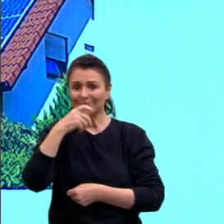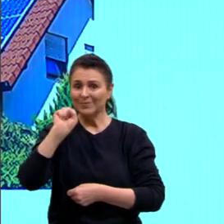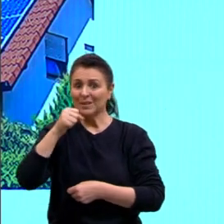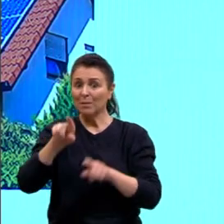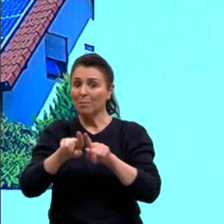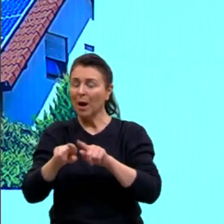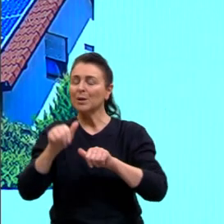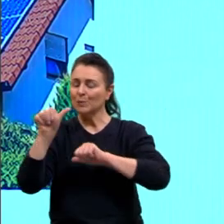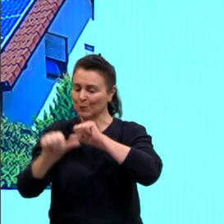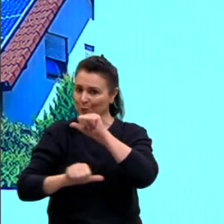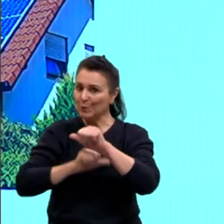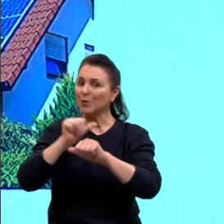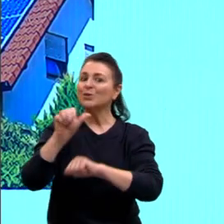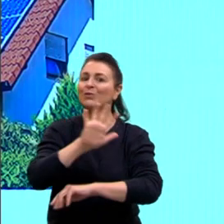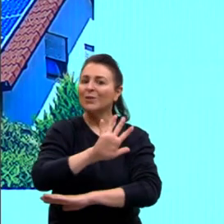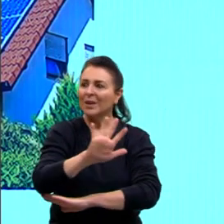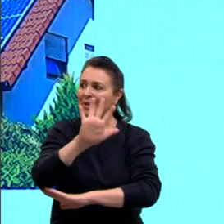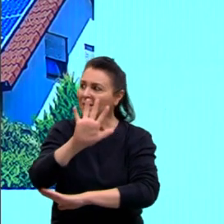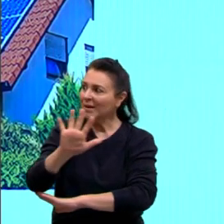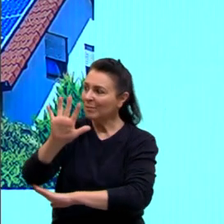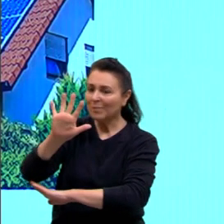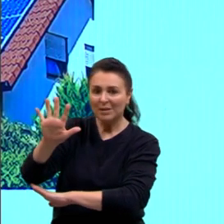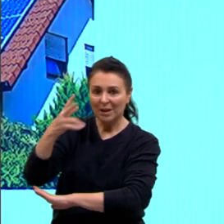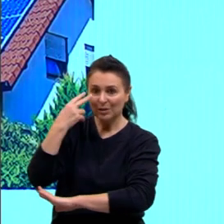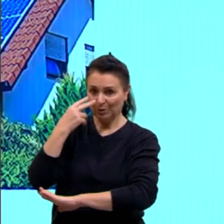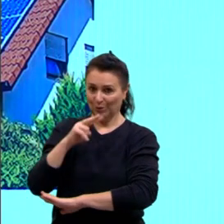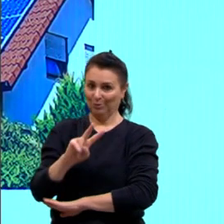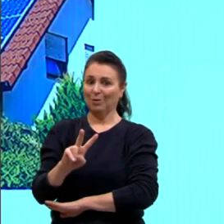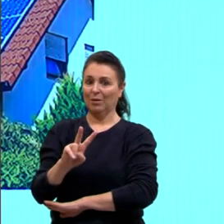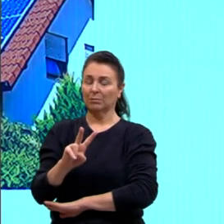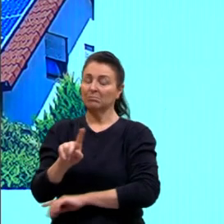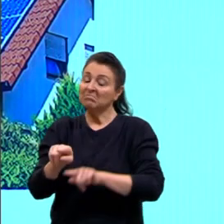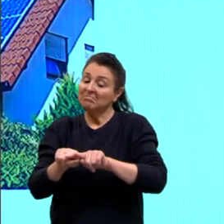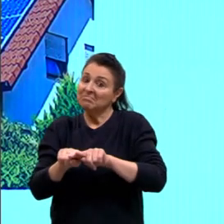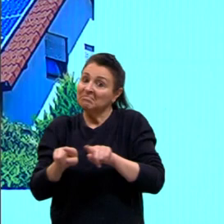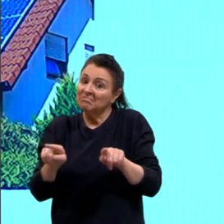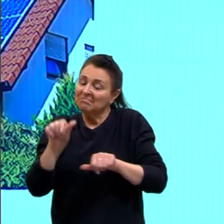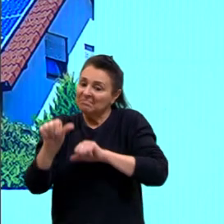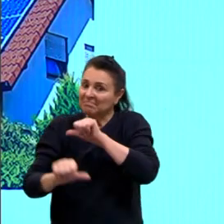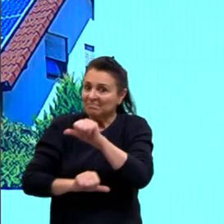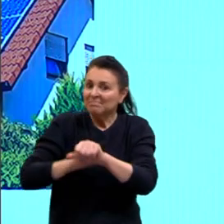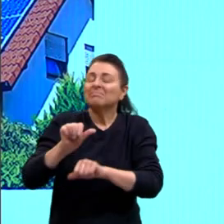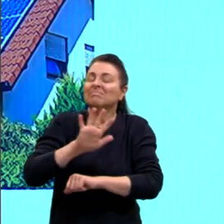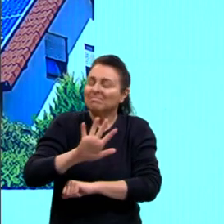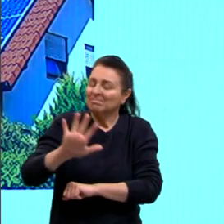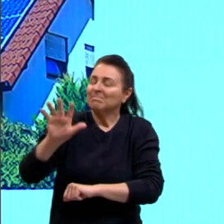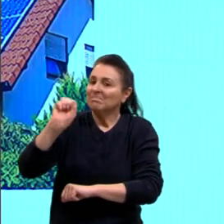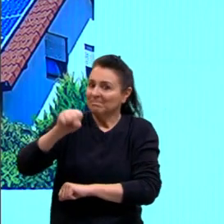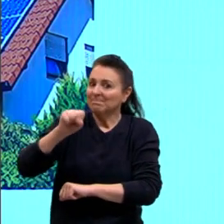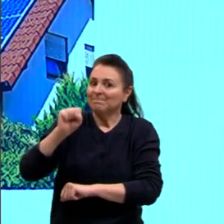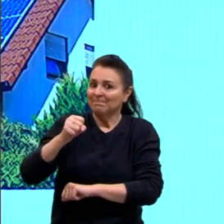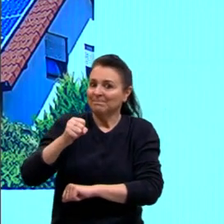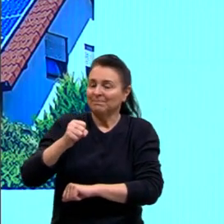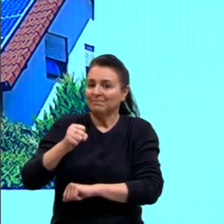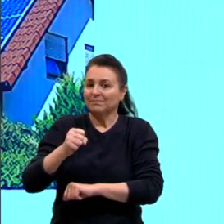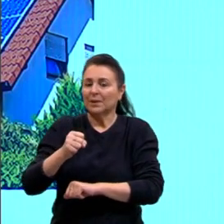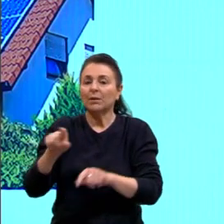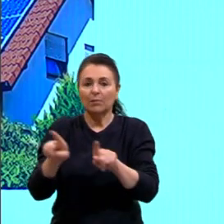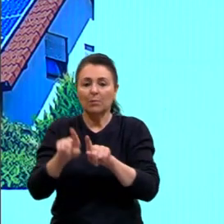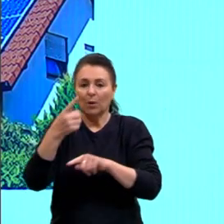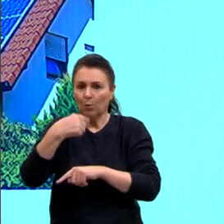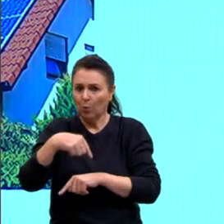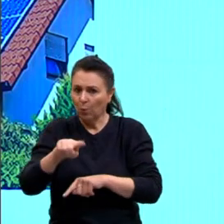moderno e o antigo junto aí, eu acho bem interessante, mas vai mudando, né, vai mudar a paisagem também, entre outras coisas, né,